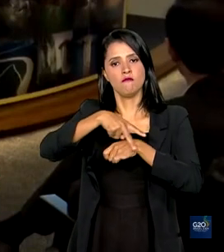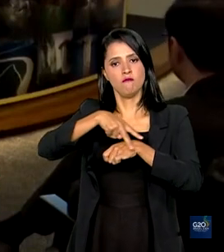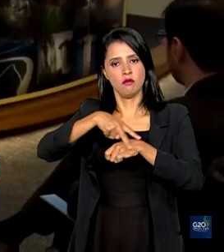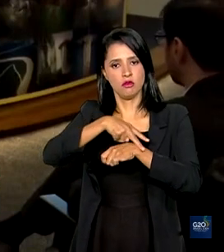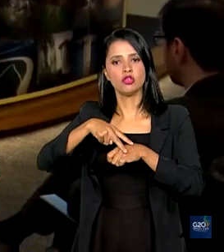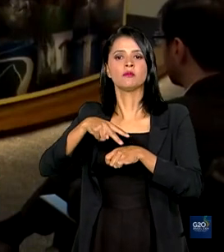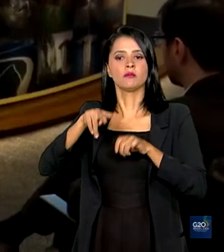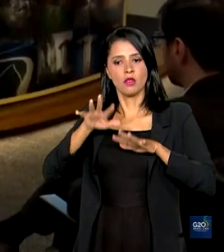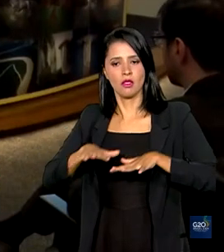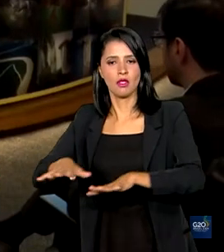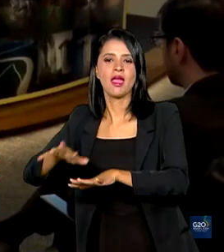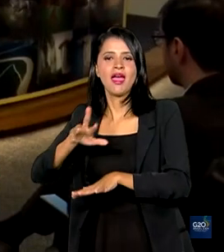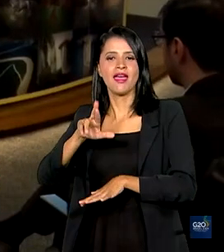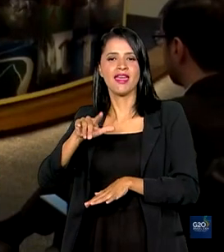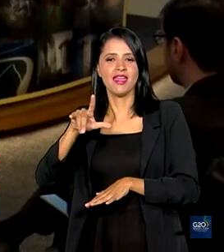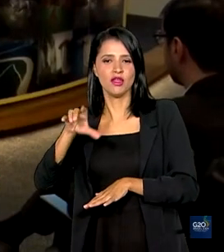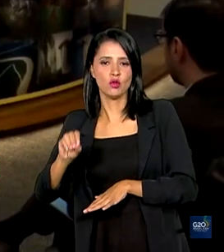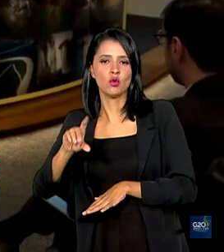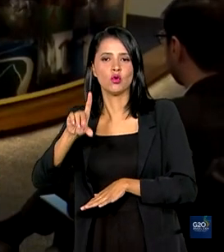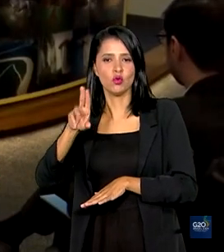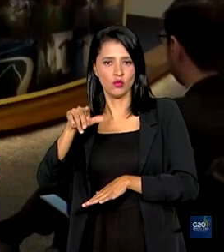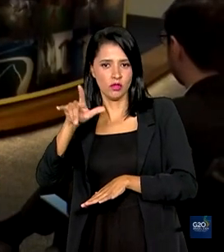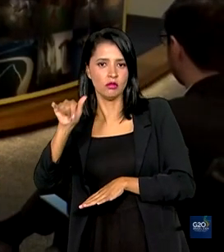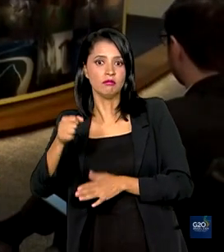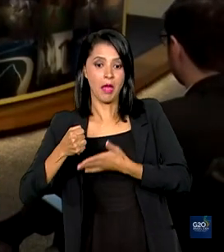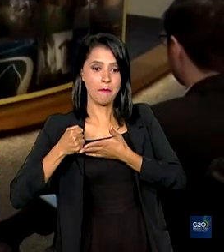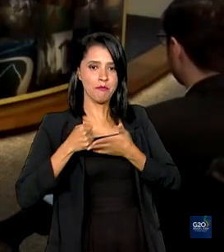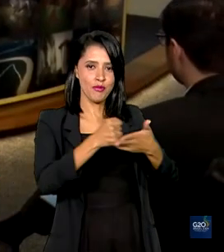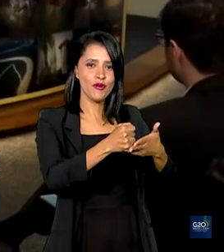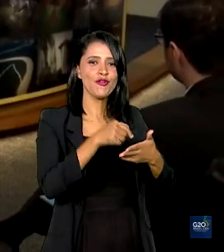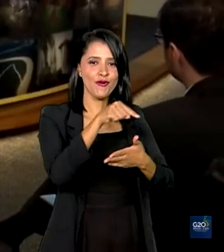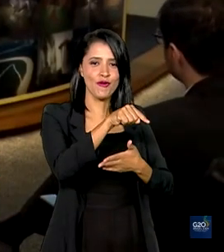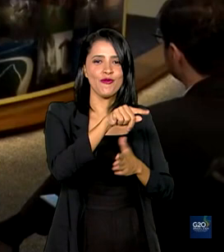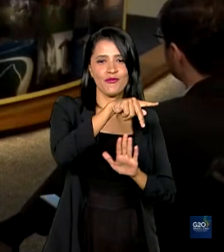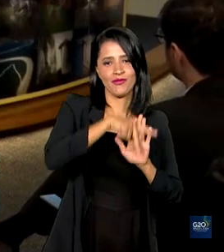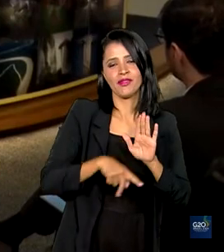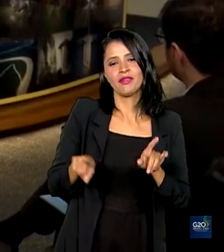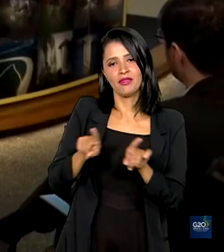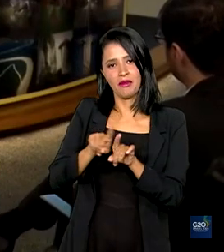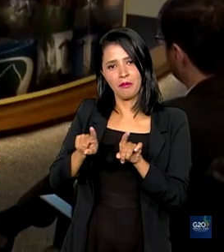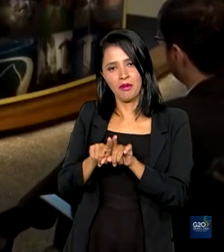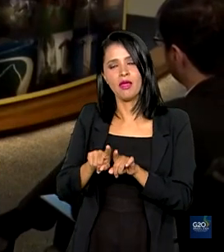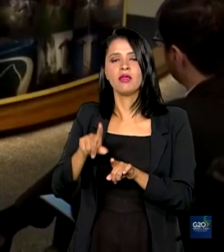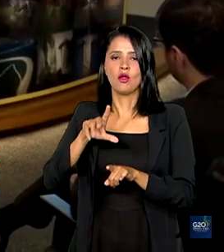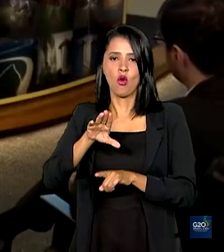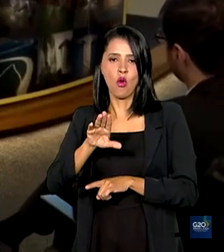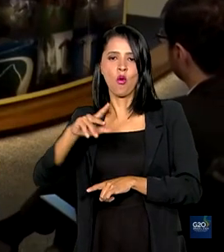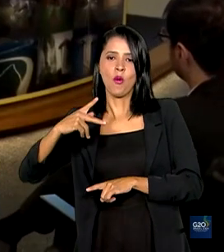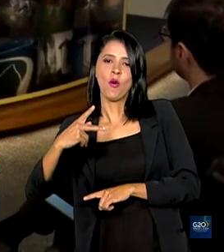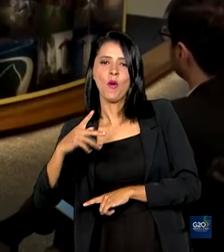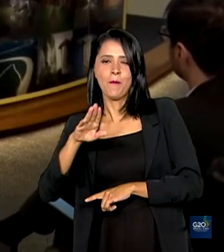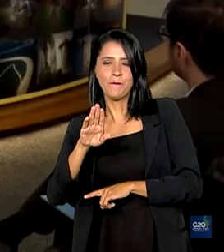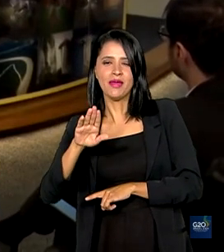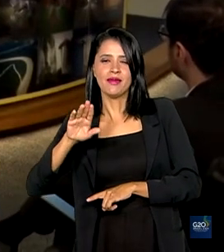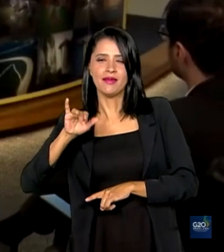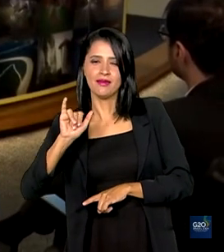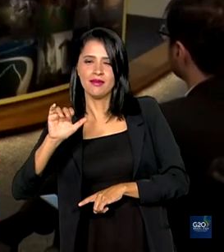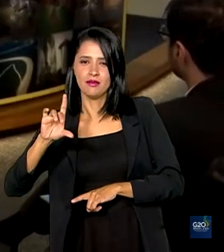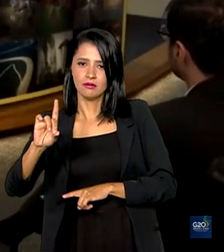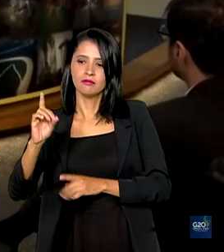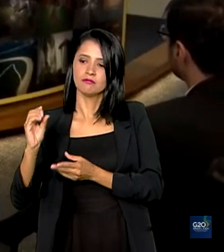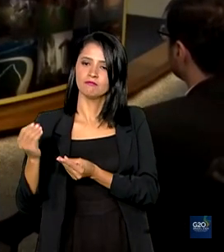Unido apoiou o projeto, assim como o Banco Interamericano de Desenvolvimento, que vai disponibilizar 27